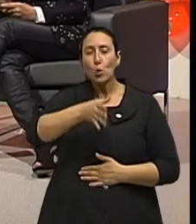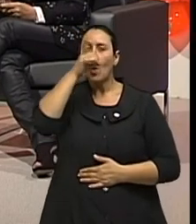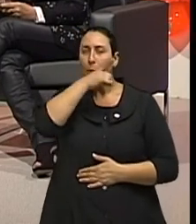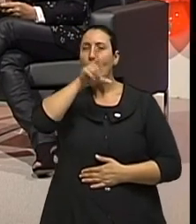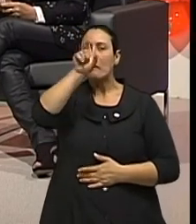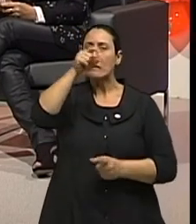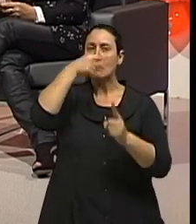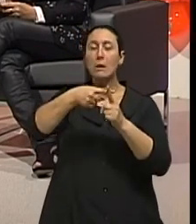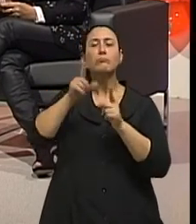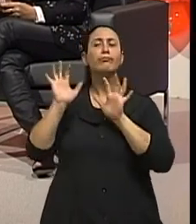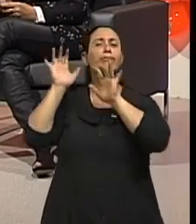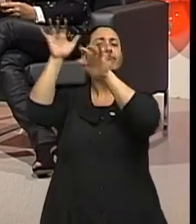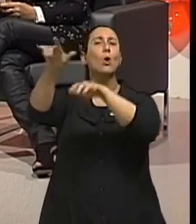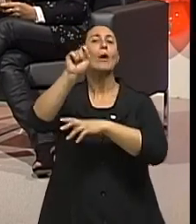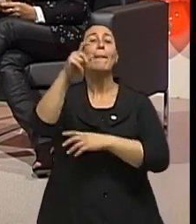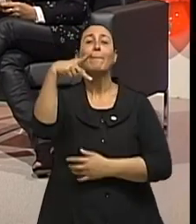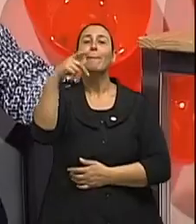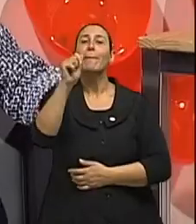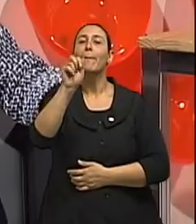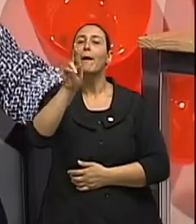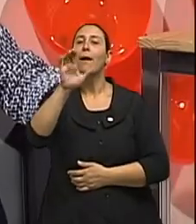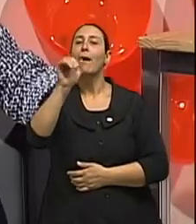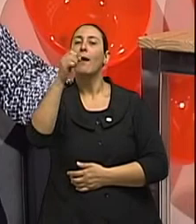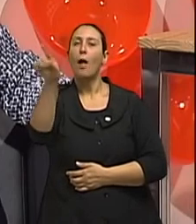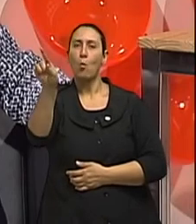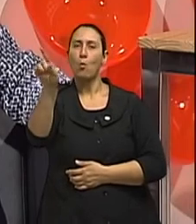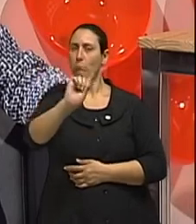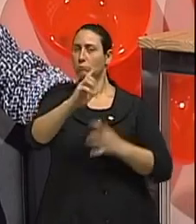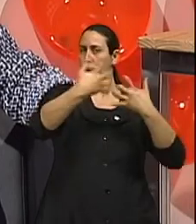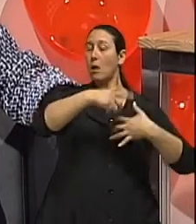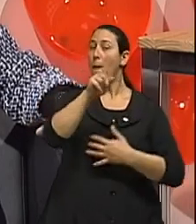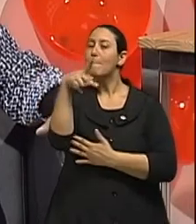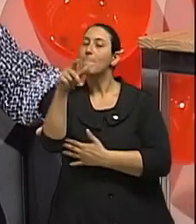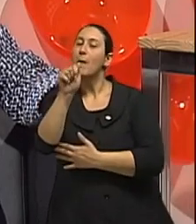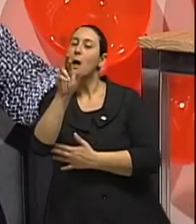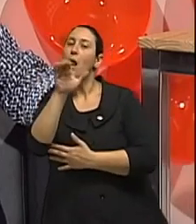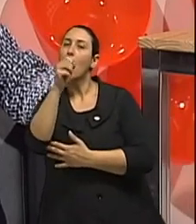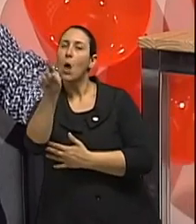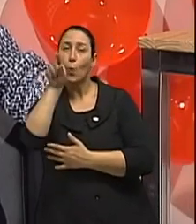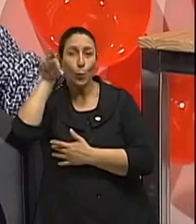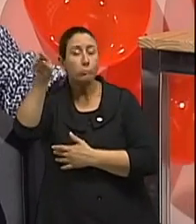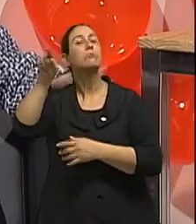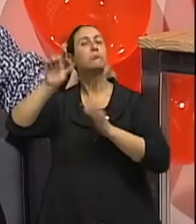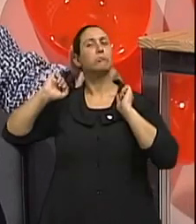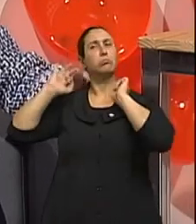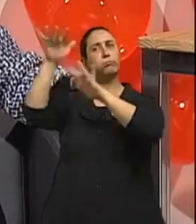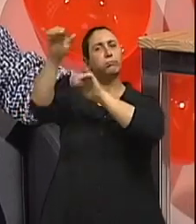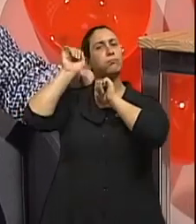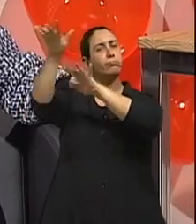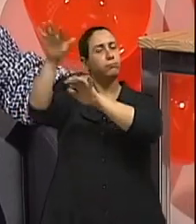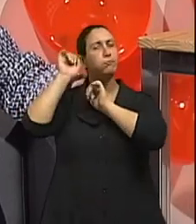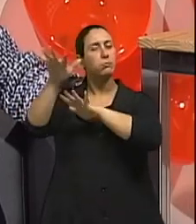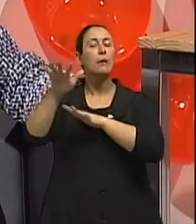Exceto quando chove, porque nós estamos no parque, né? E a comemoração do aniversário ocorre a